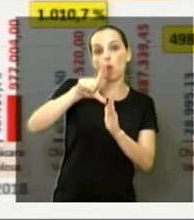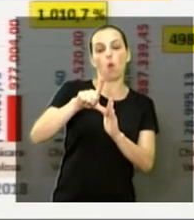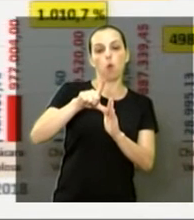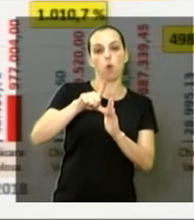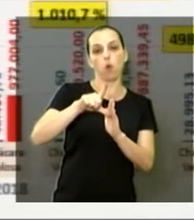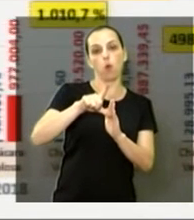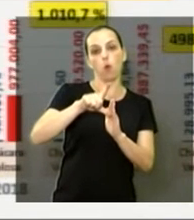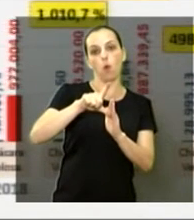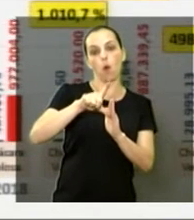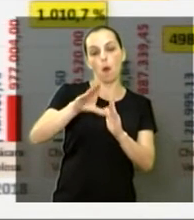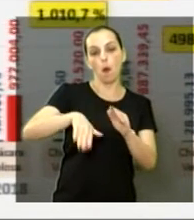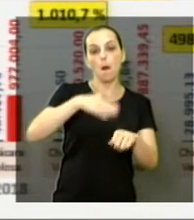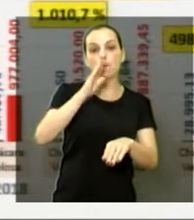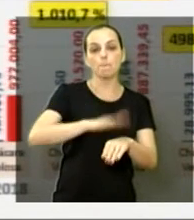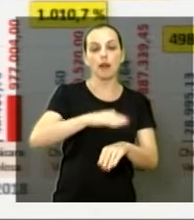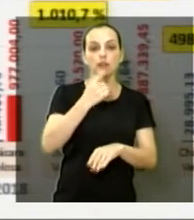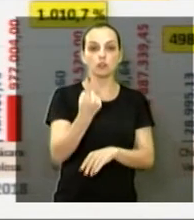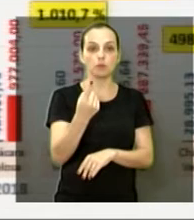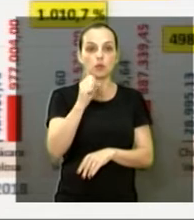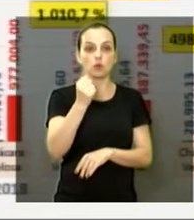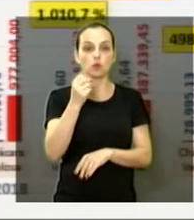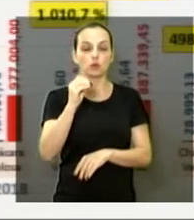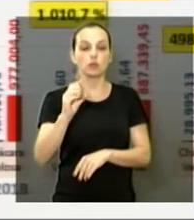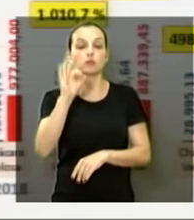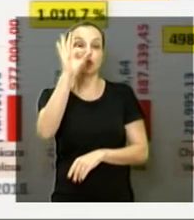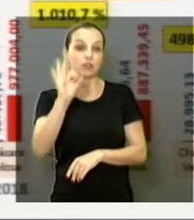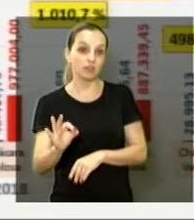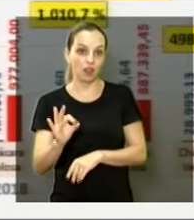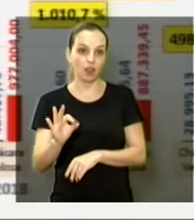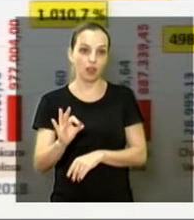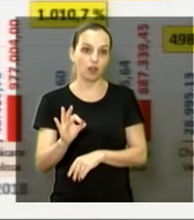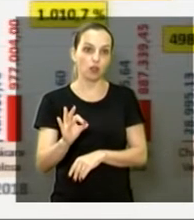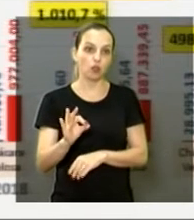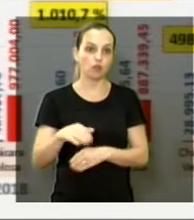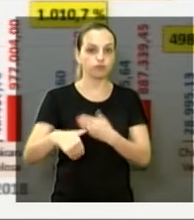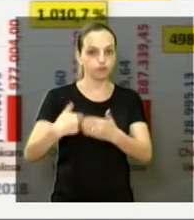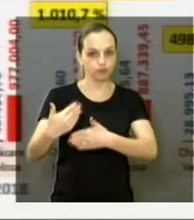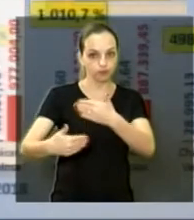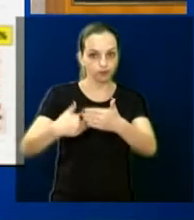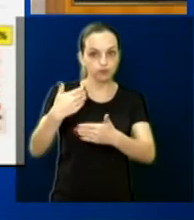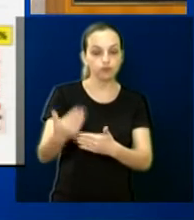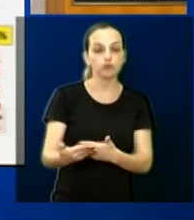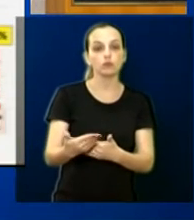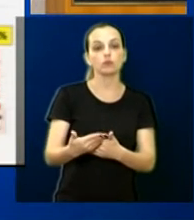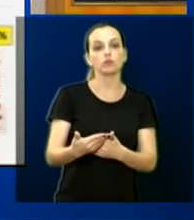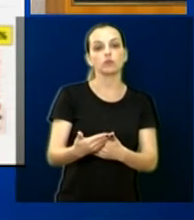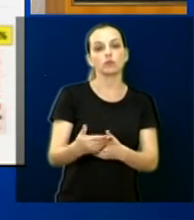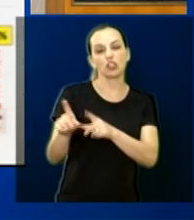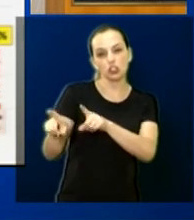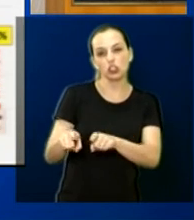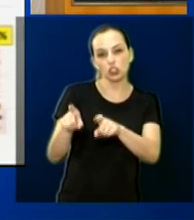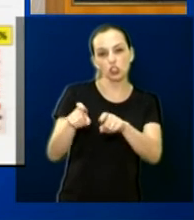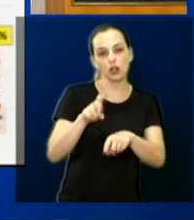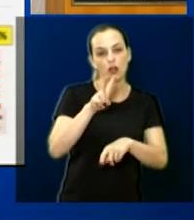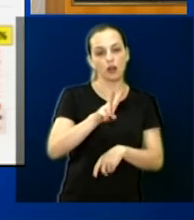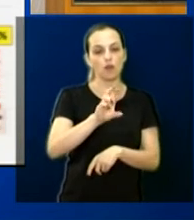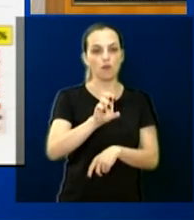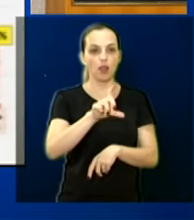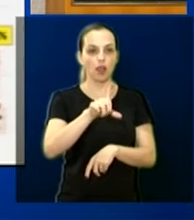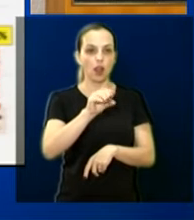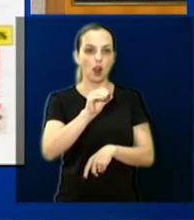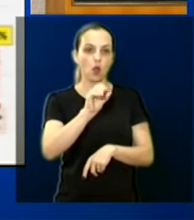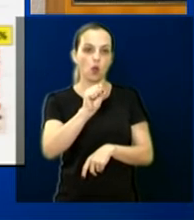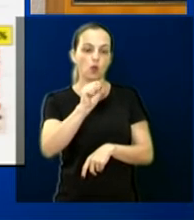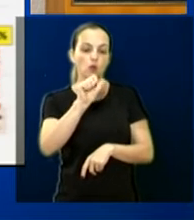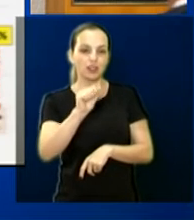mais de 1.800% no valor venal. E assim vai, chácara veloza, 634%